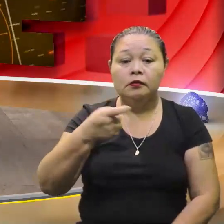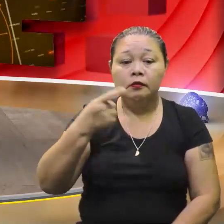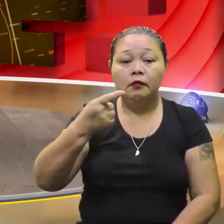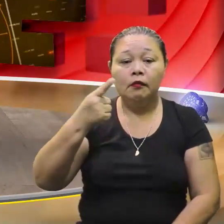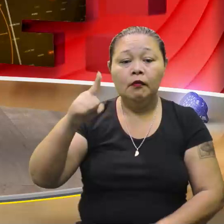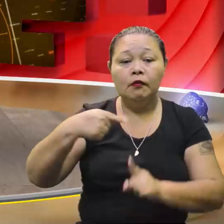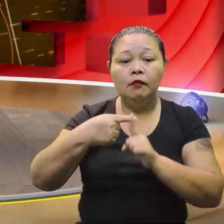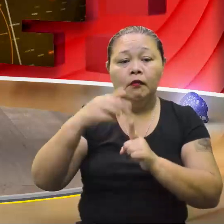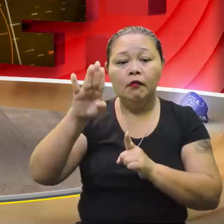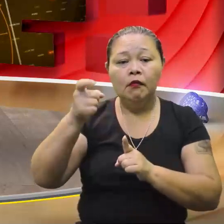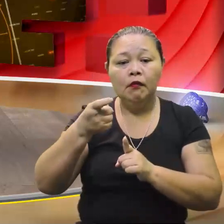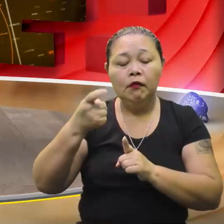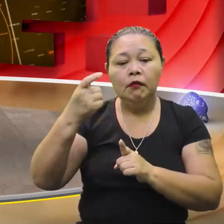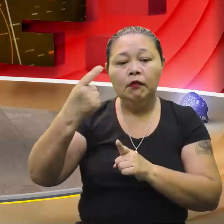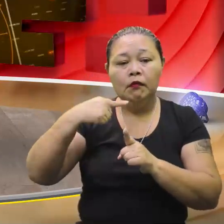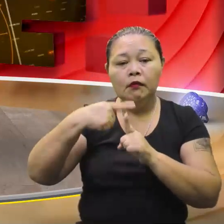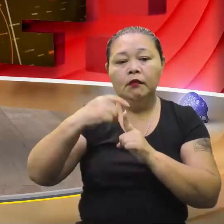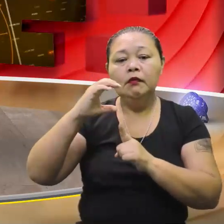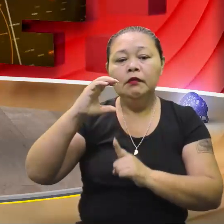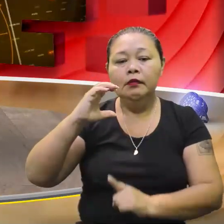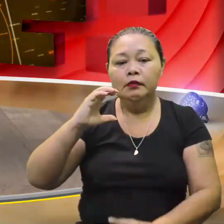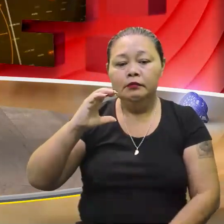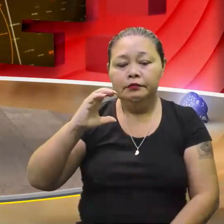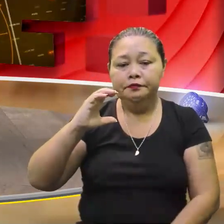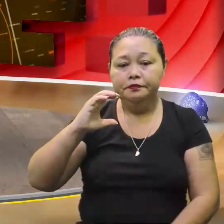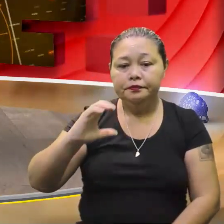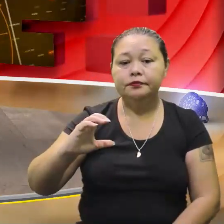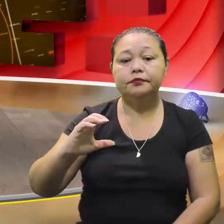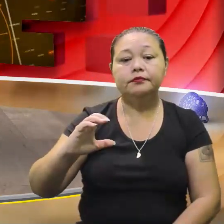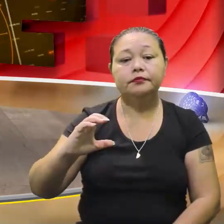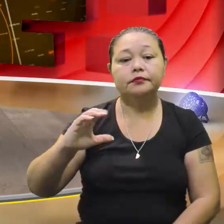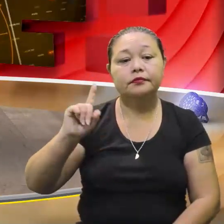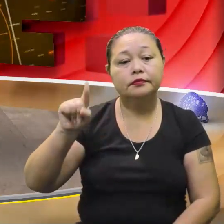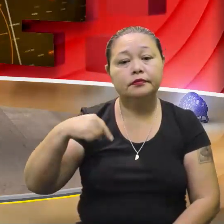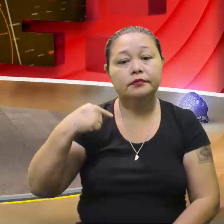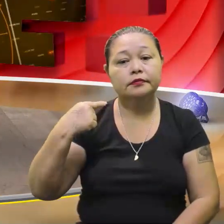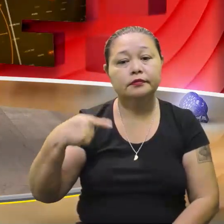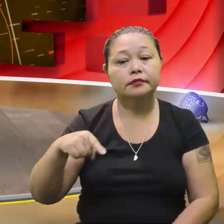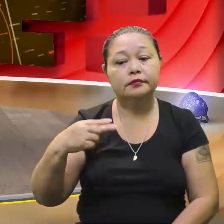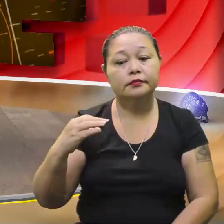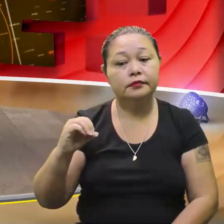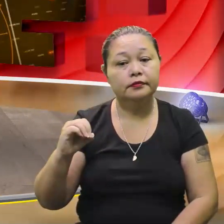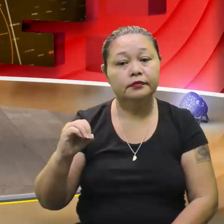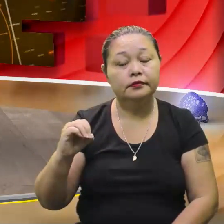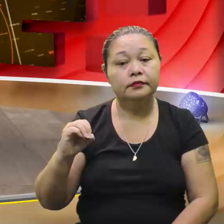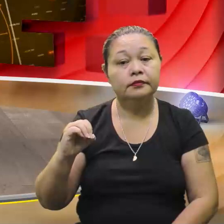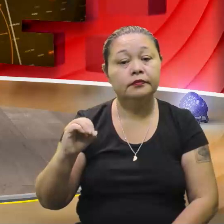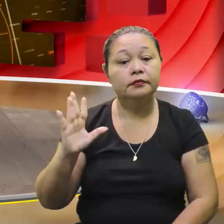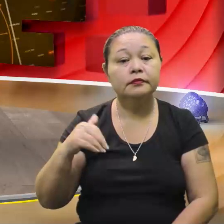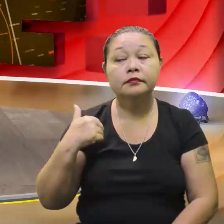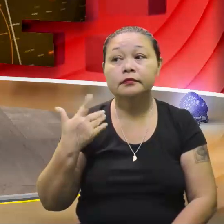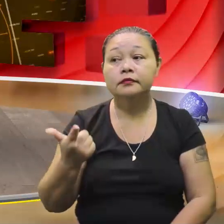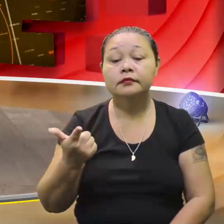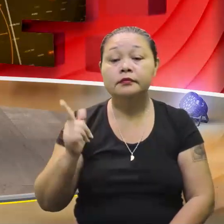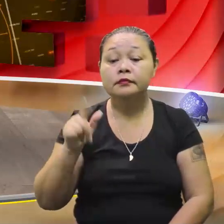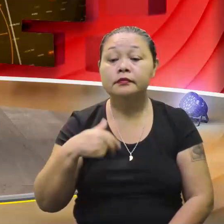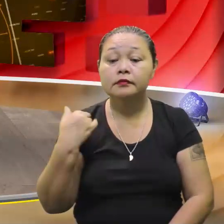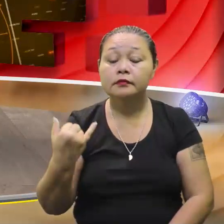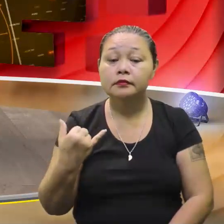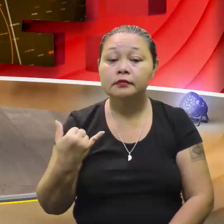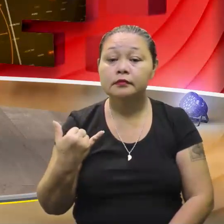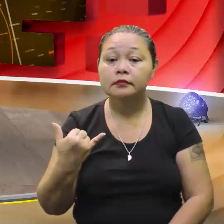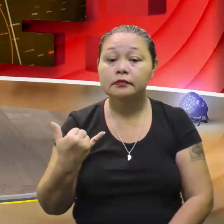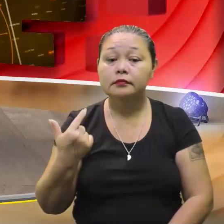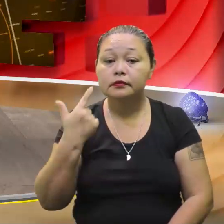Ela é do formato, né? Ax ao quadrado mais Bx mais C igual a zero. E aí um ponto importante